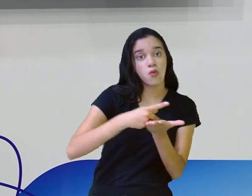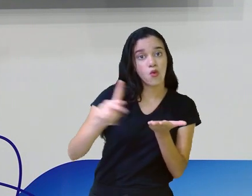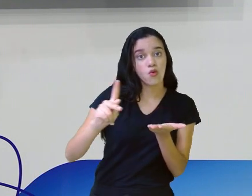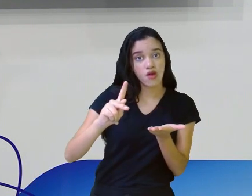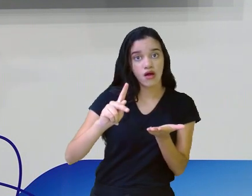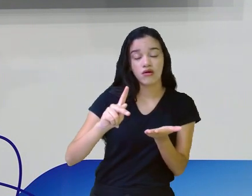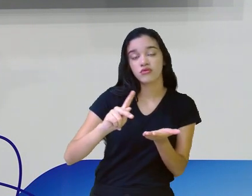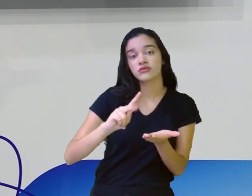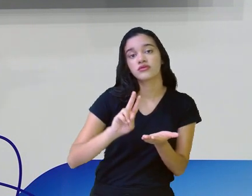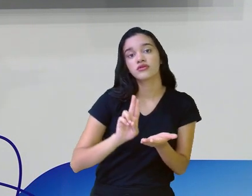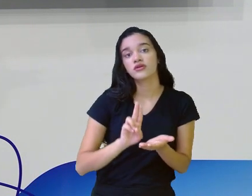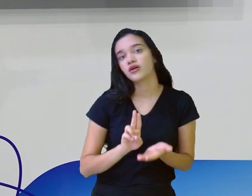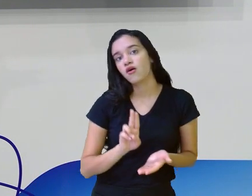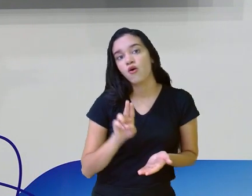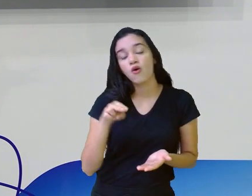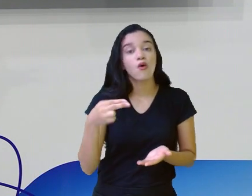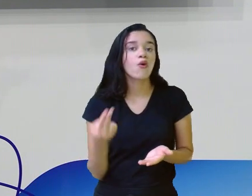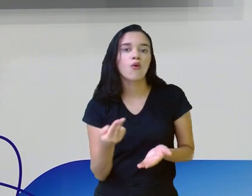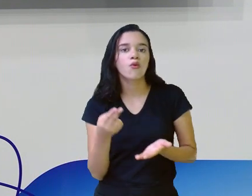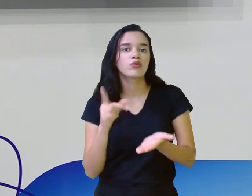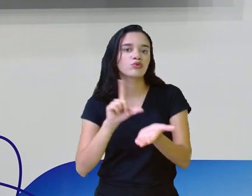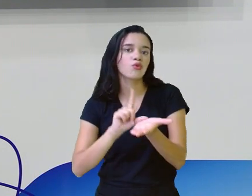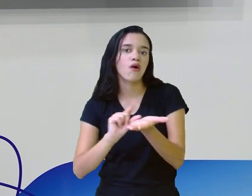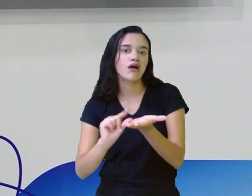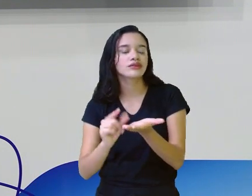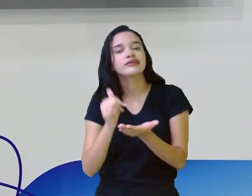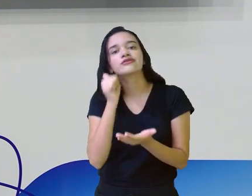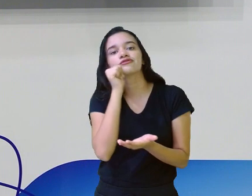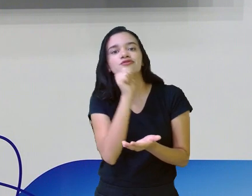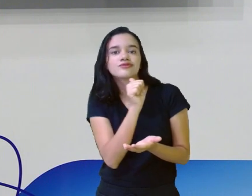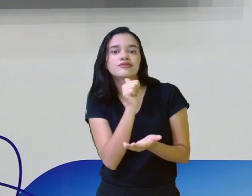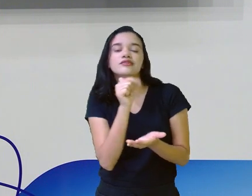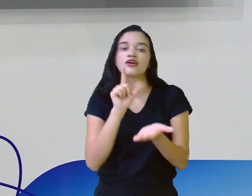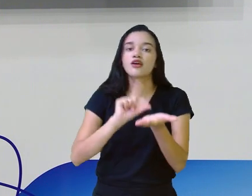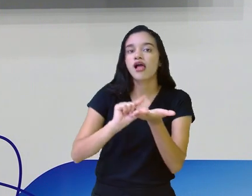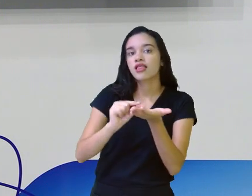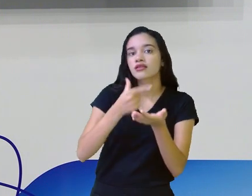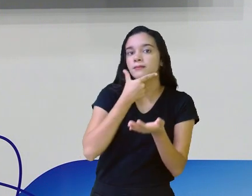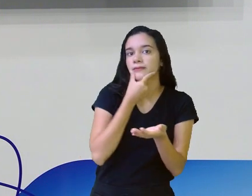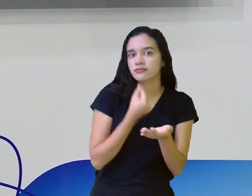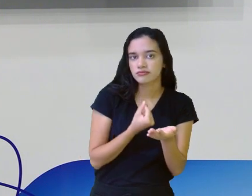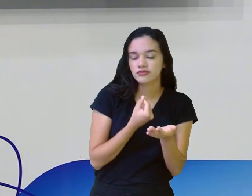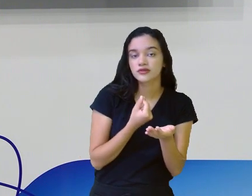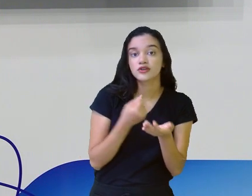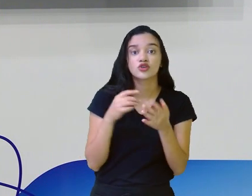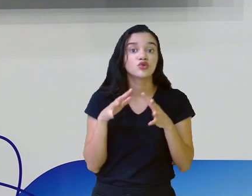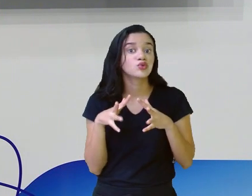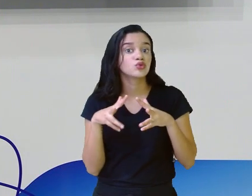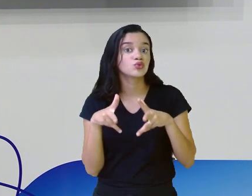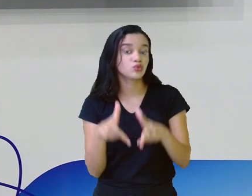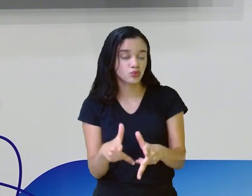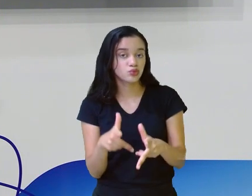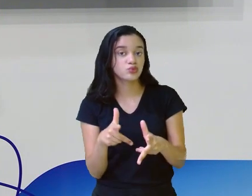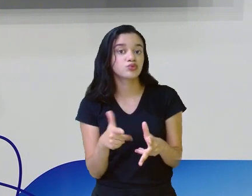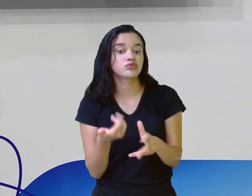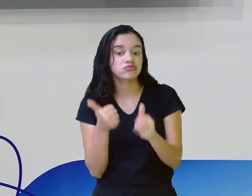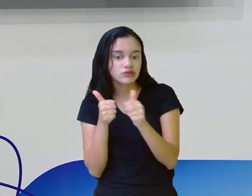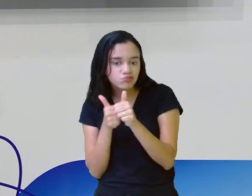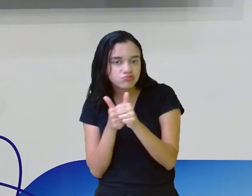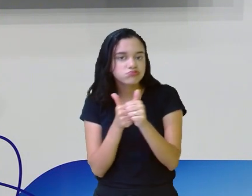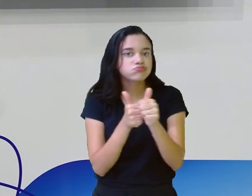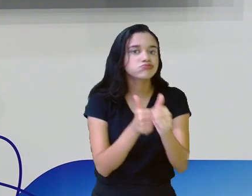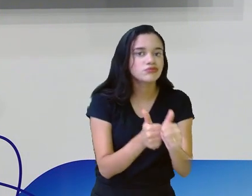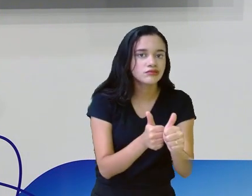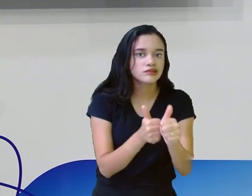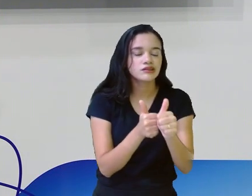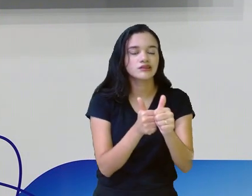ele pode estar aí num artigo feminino ou masculino. Isso tudo, o artigo, ele vai acompanhar, ele vai